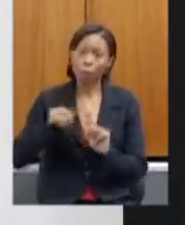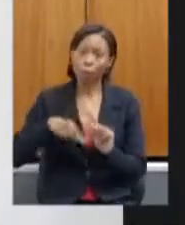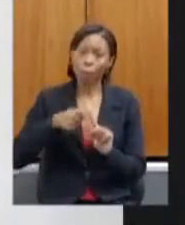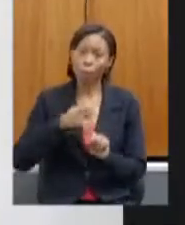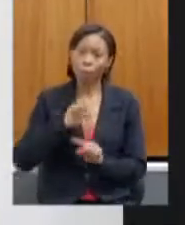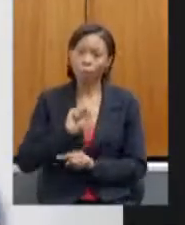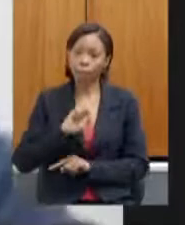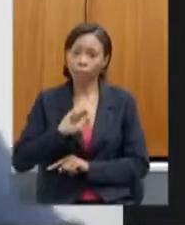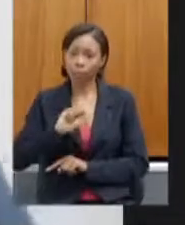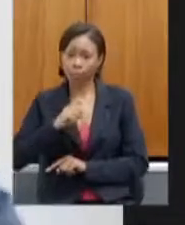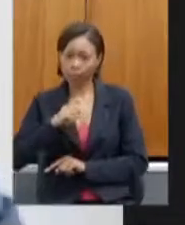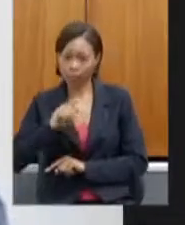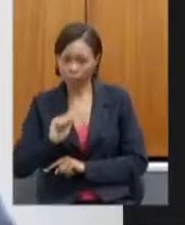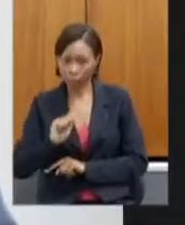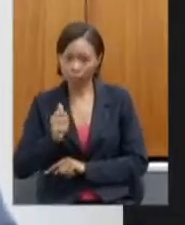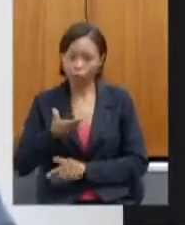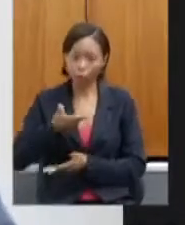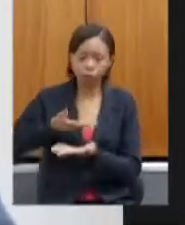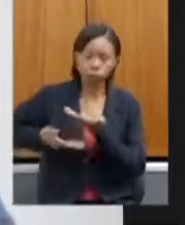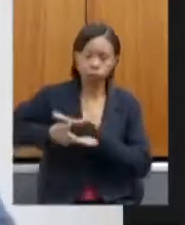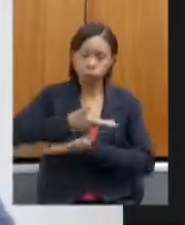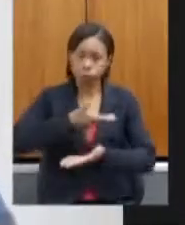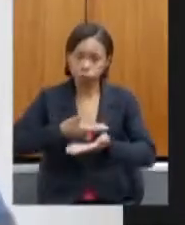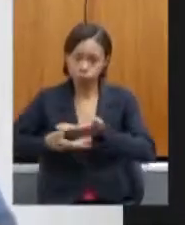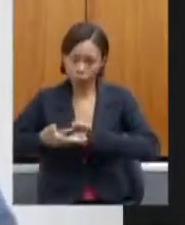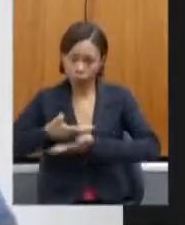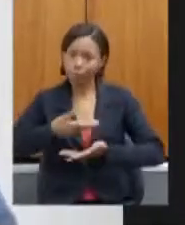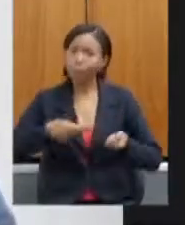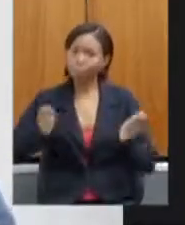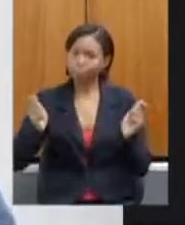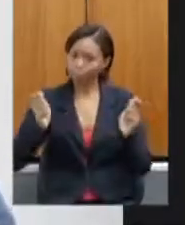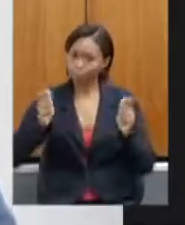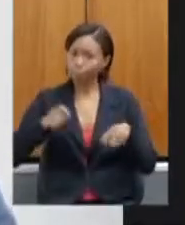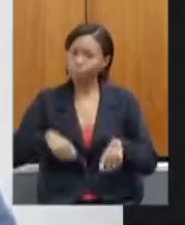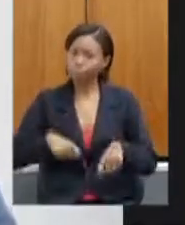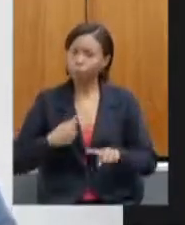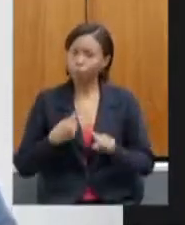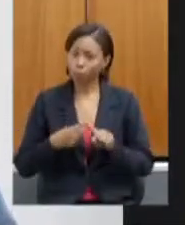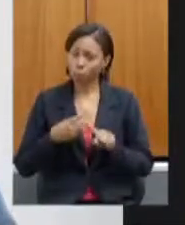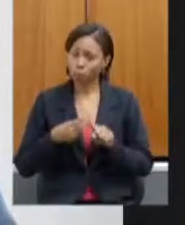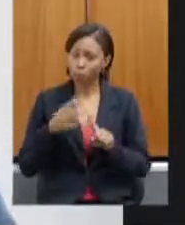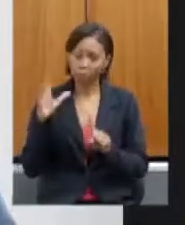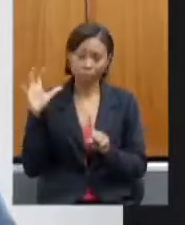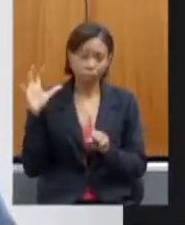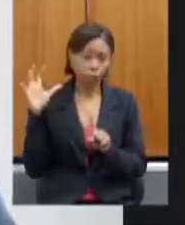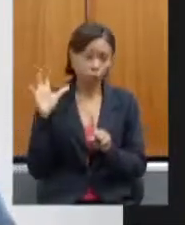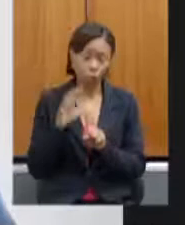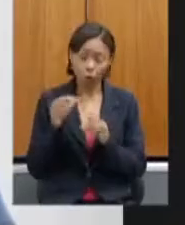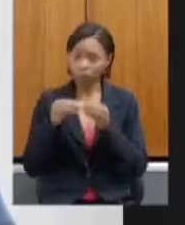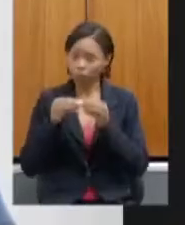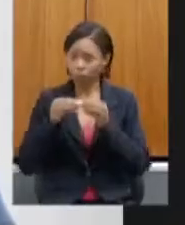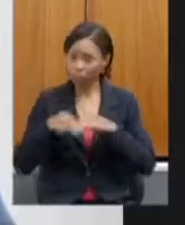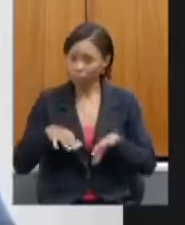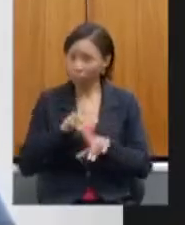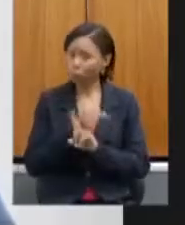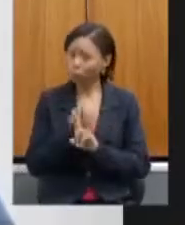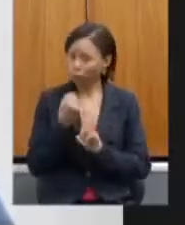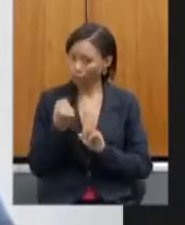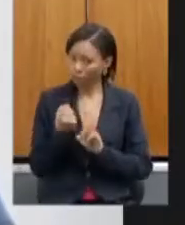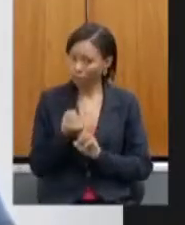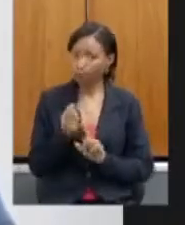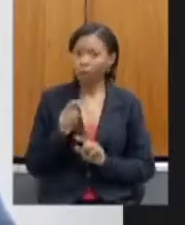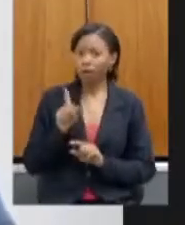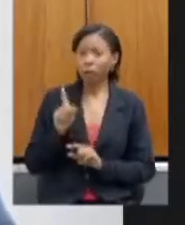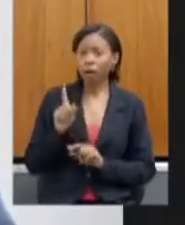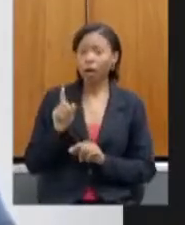sendo realizado, porque o impacto social, a própria Fundação João Pinheiro, que é do